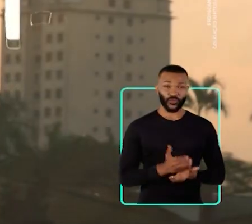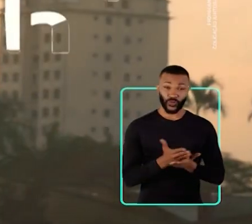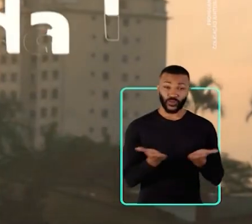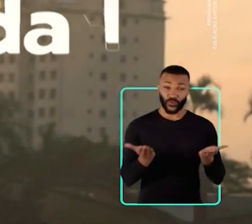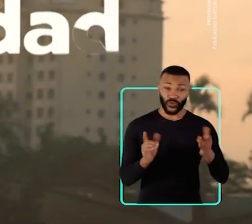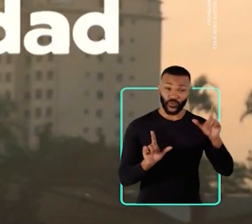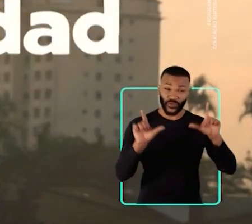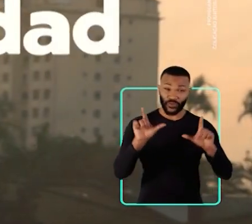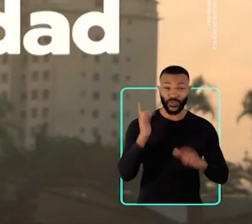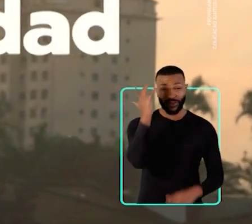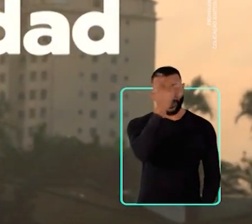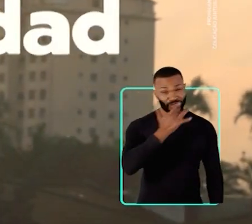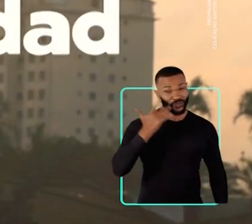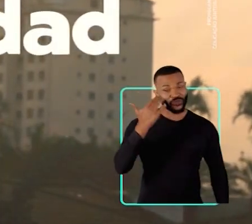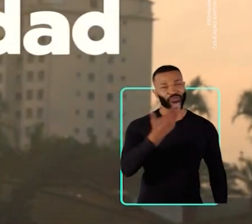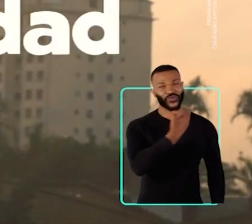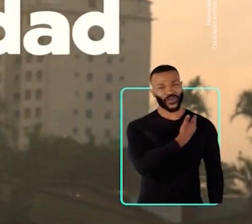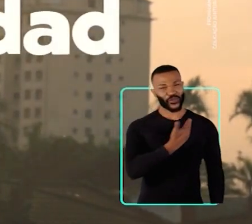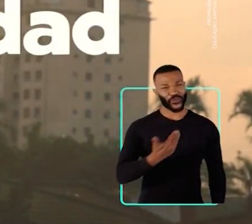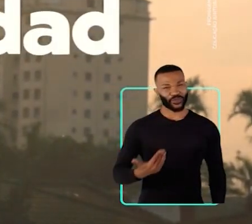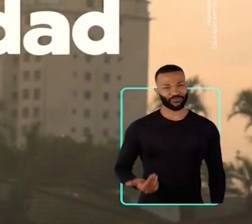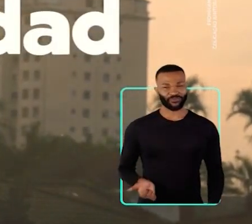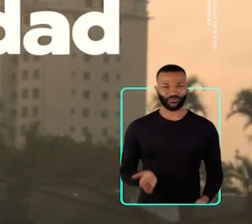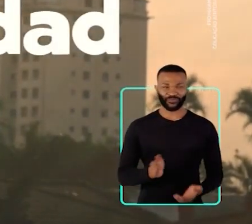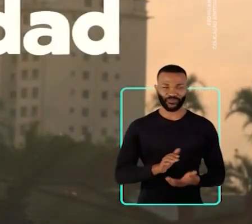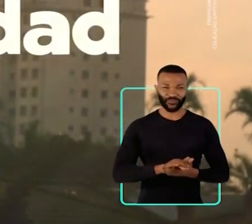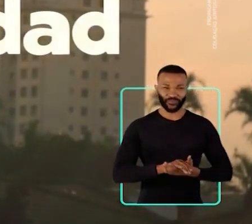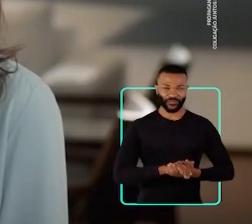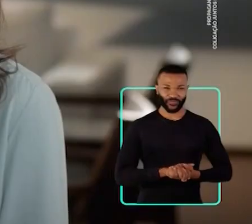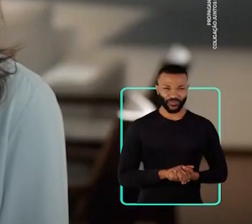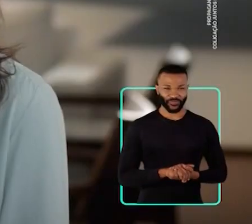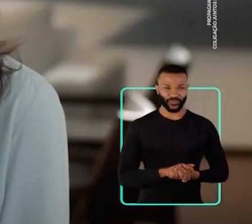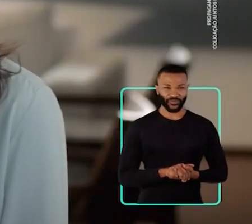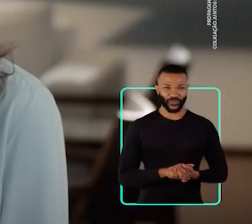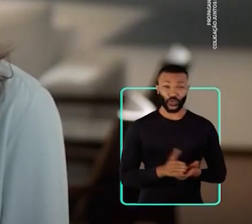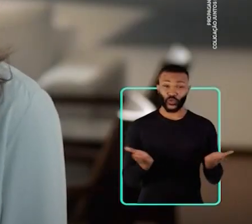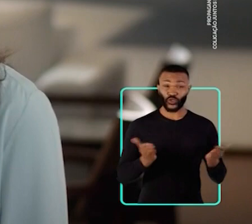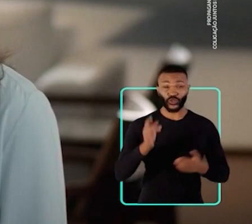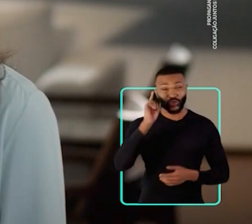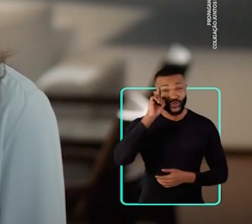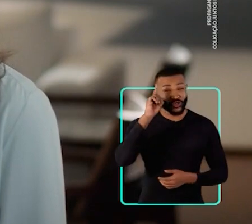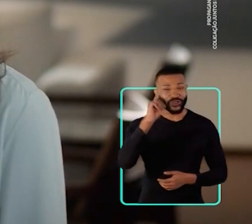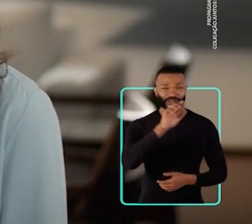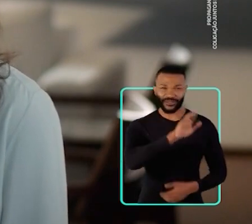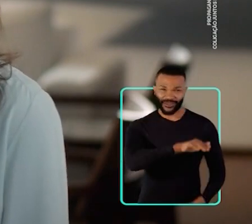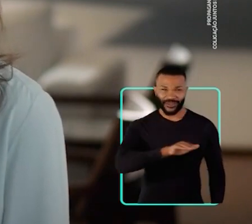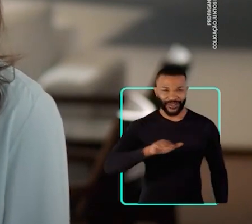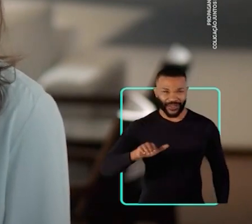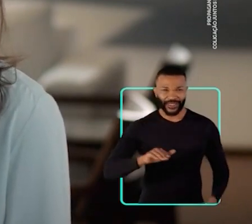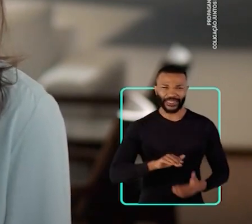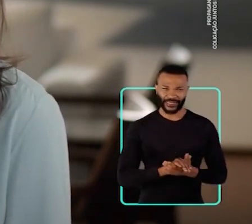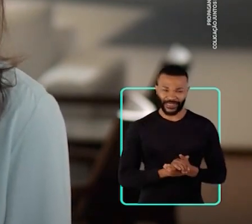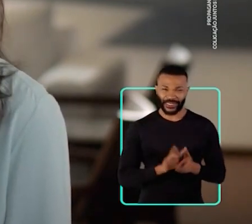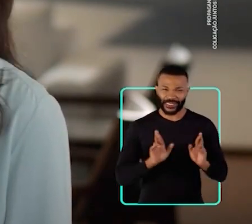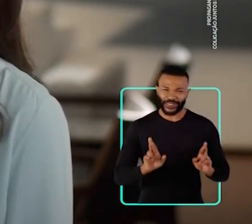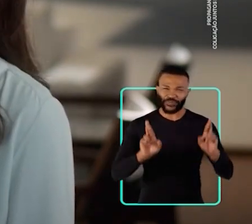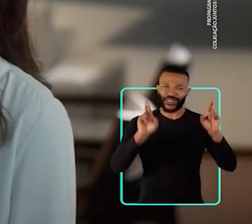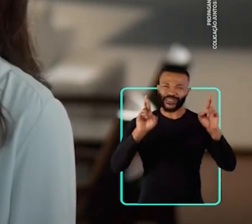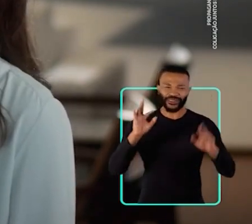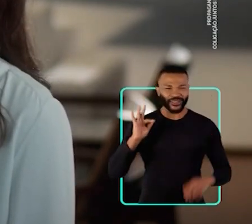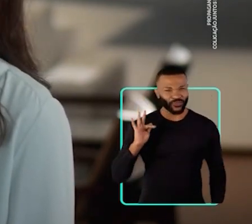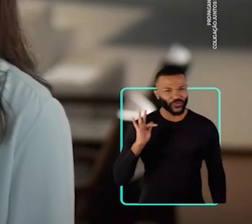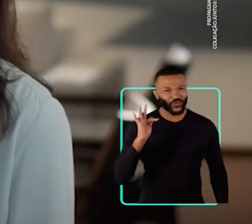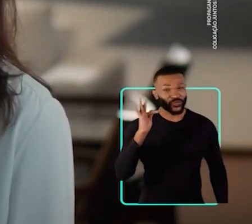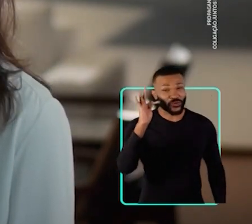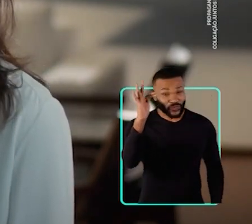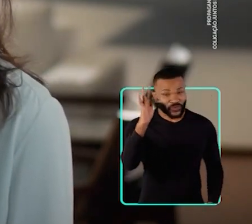Começa agora o programa Dade Governador. Hoje é dia das crianças. Nossa esperança é de futuro.